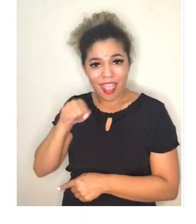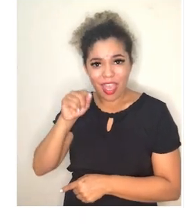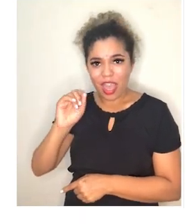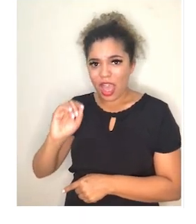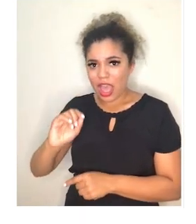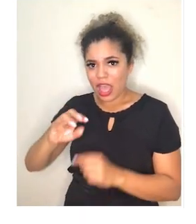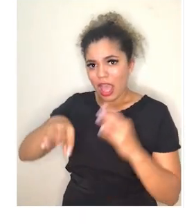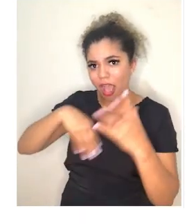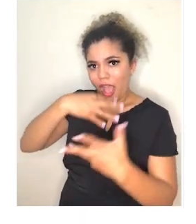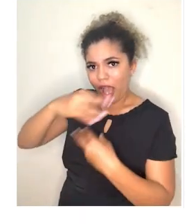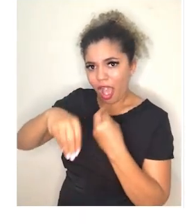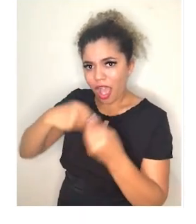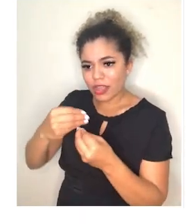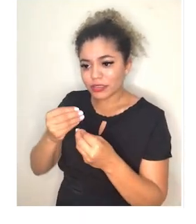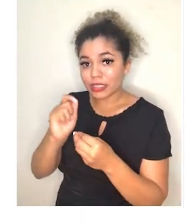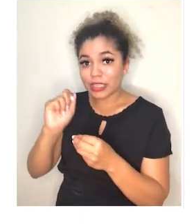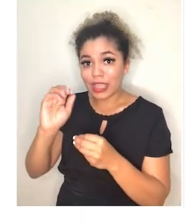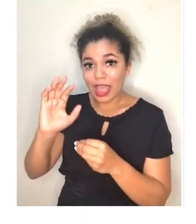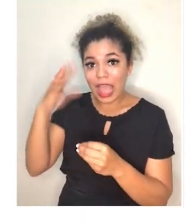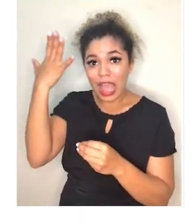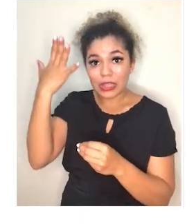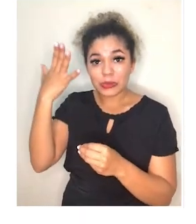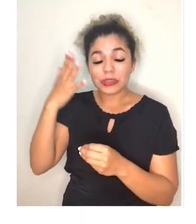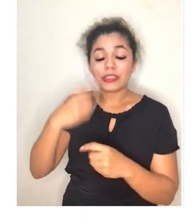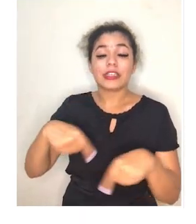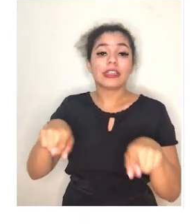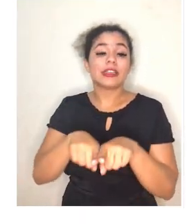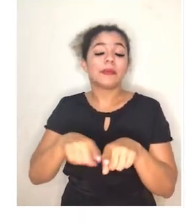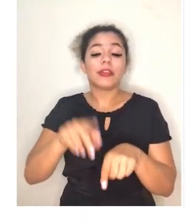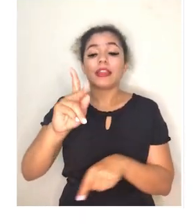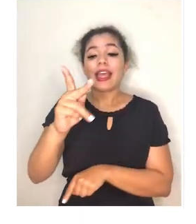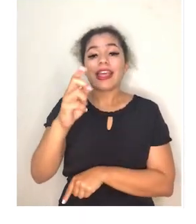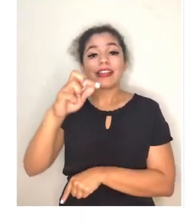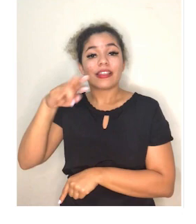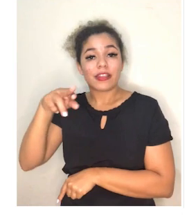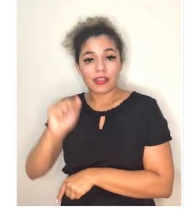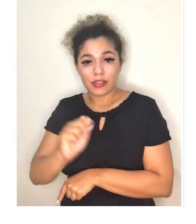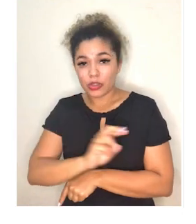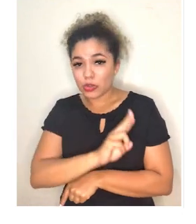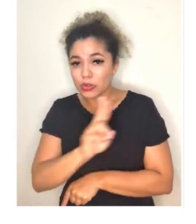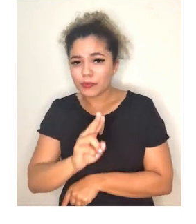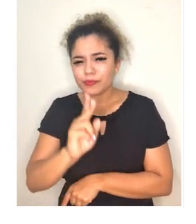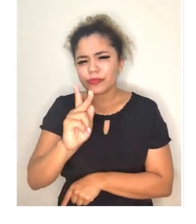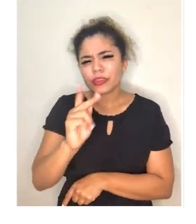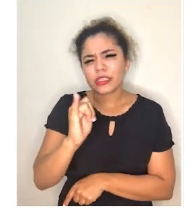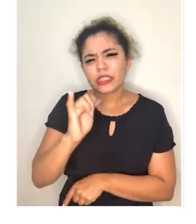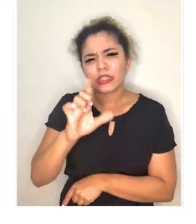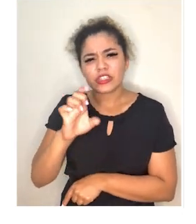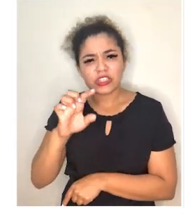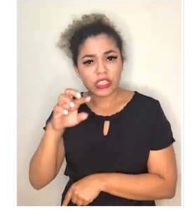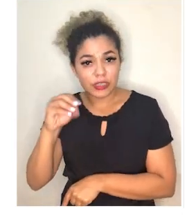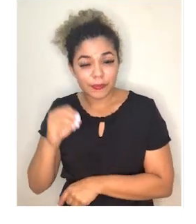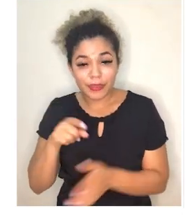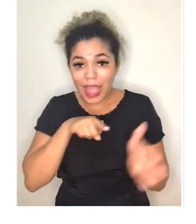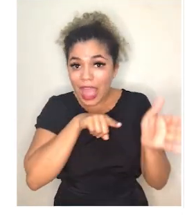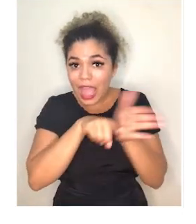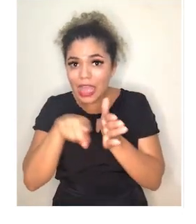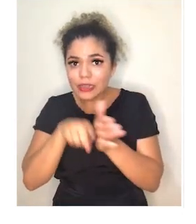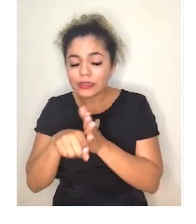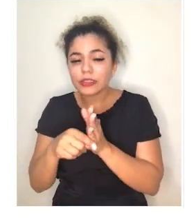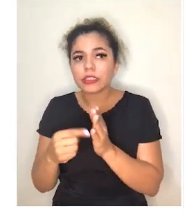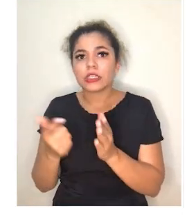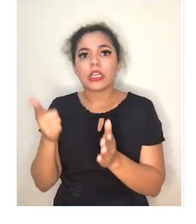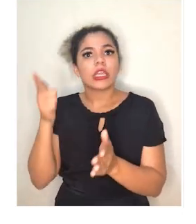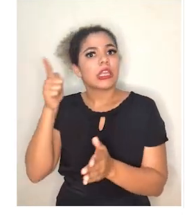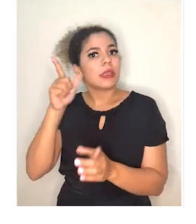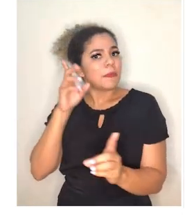uma outra proteína presente nas hemácias, chamada aglutinogênio. As pesquisas concluíram que o